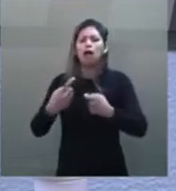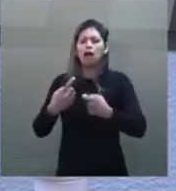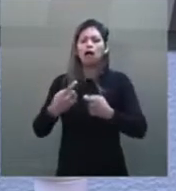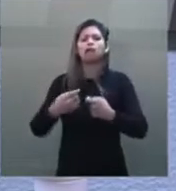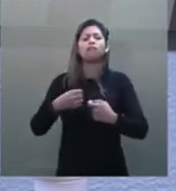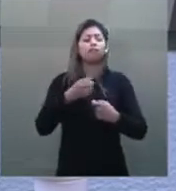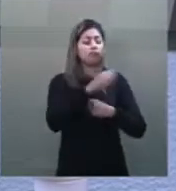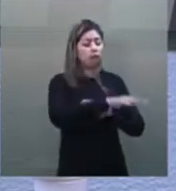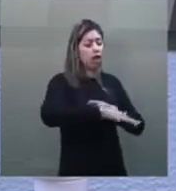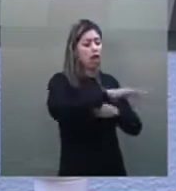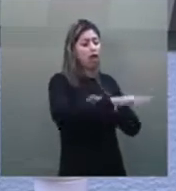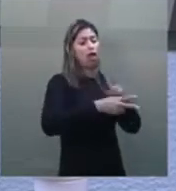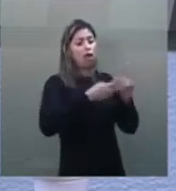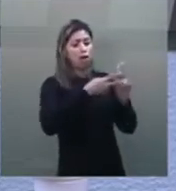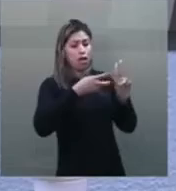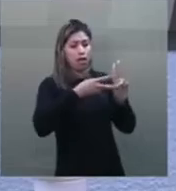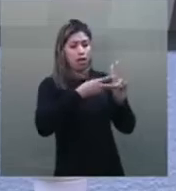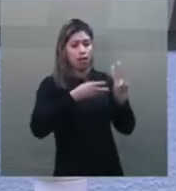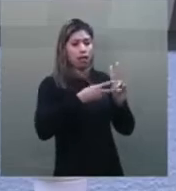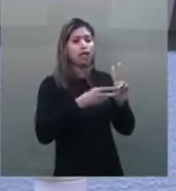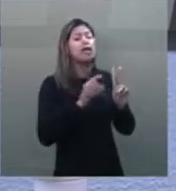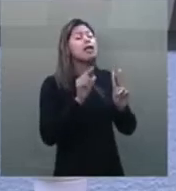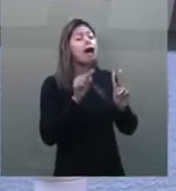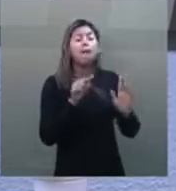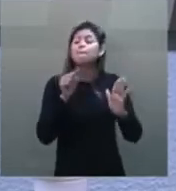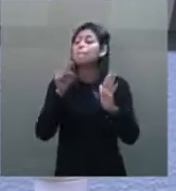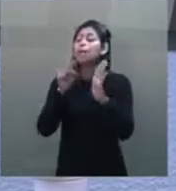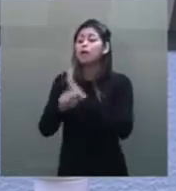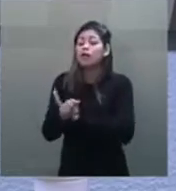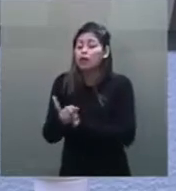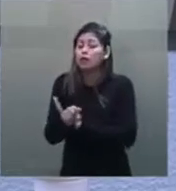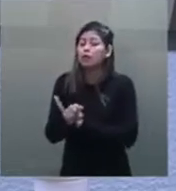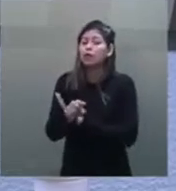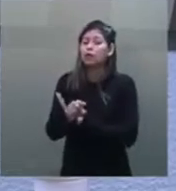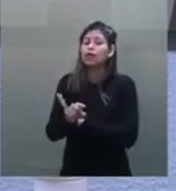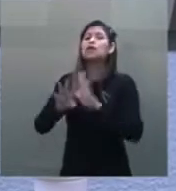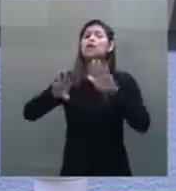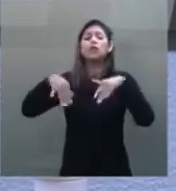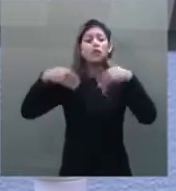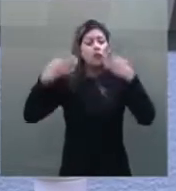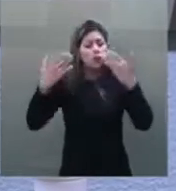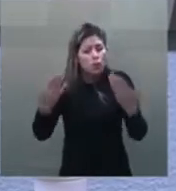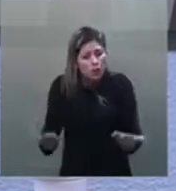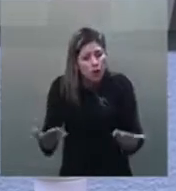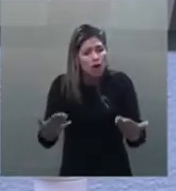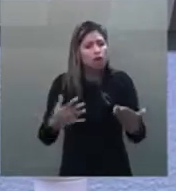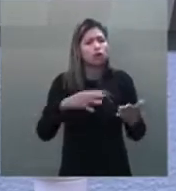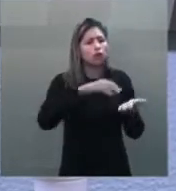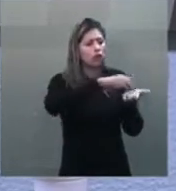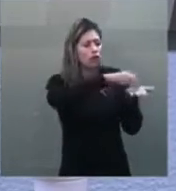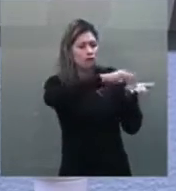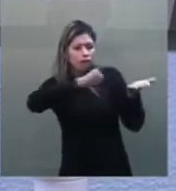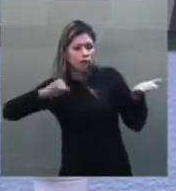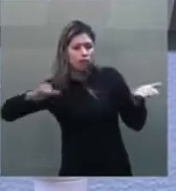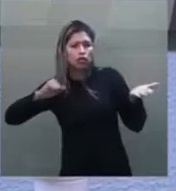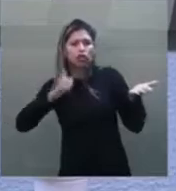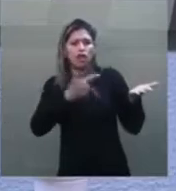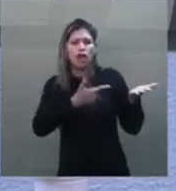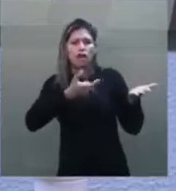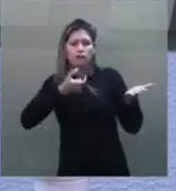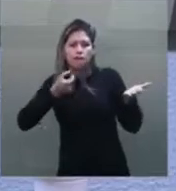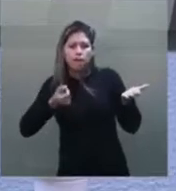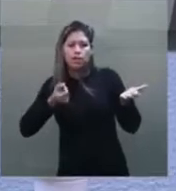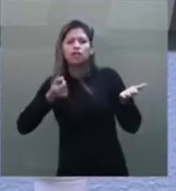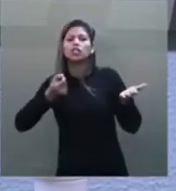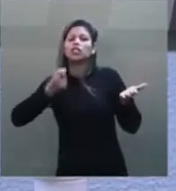territórios indígenas. E a pergunta é, quando que vão tirar os 20 mil garimpeiros que estão dentro do